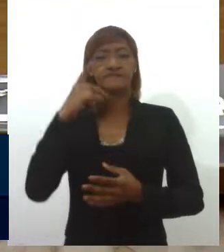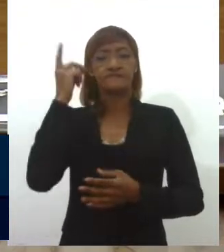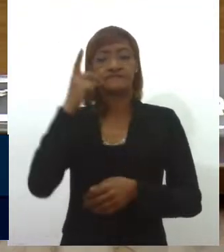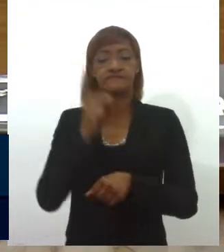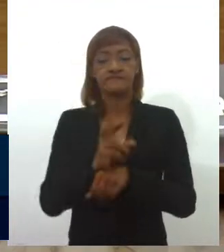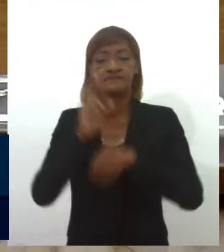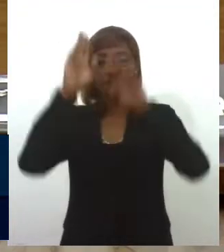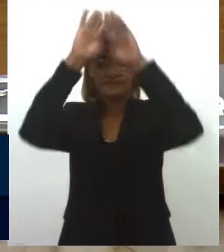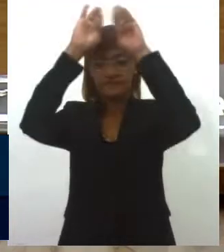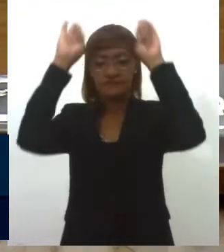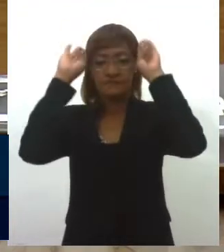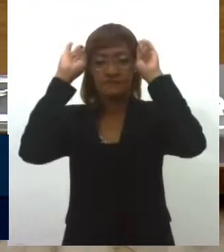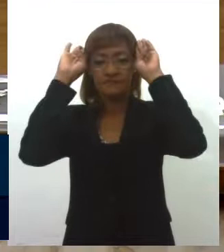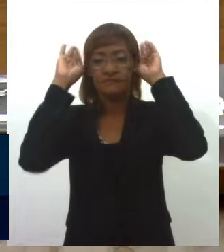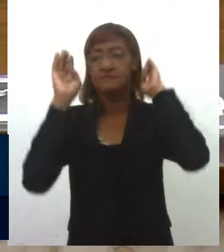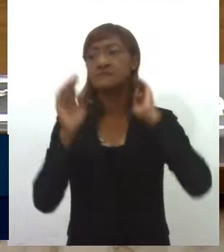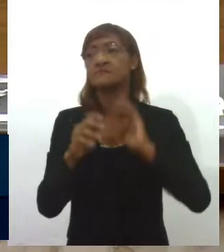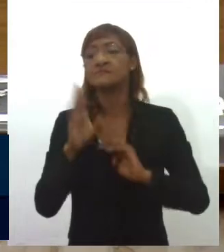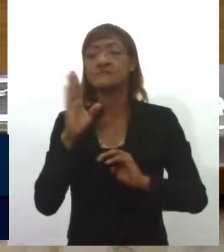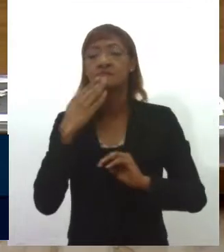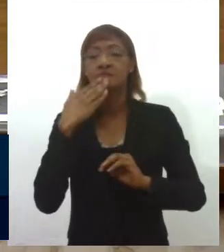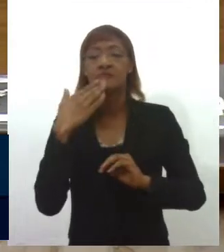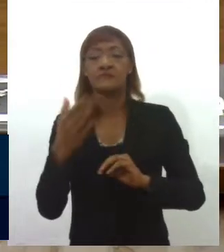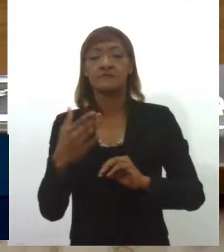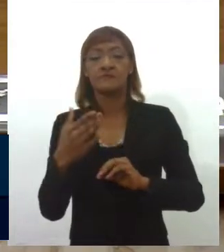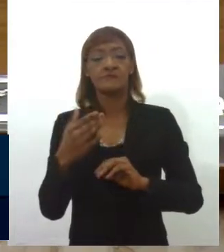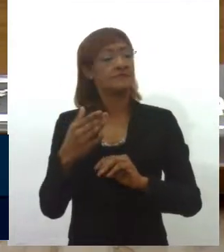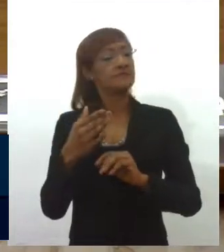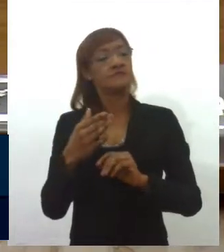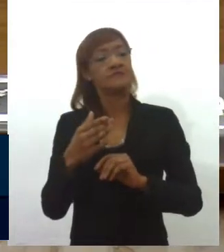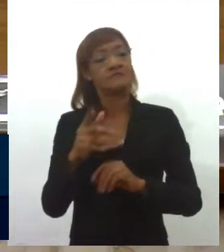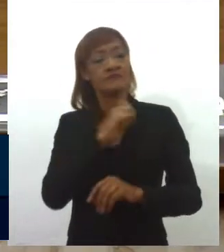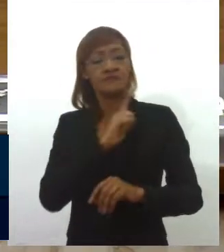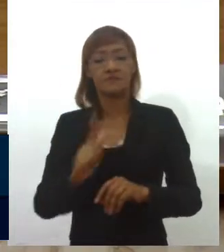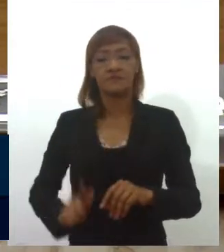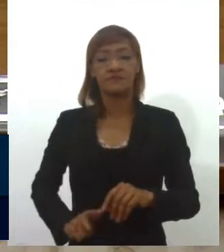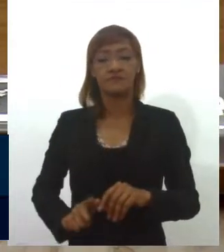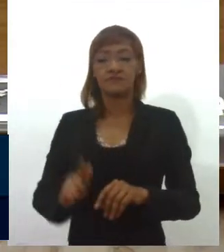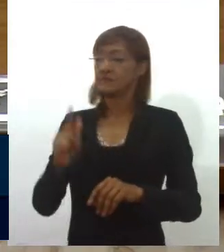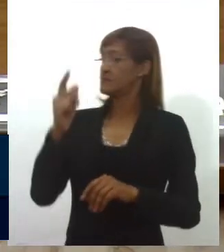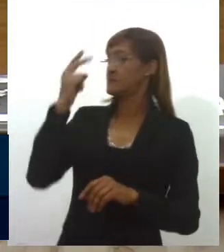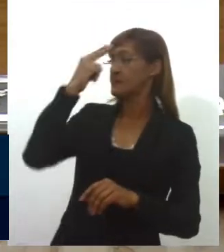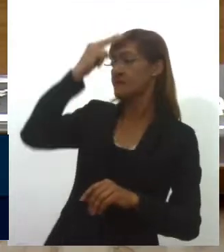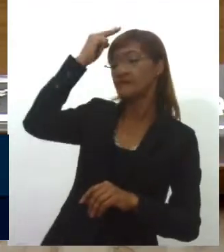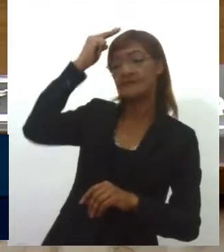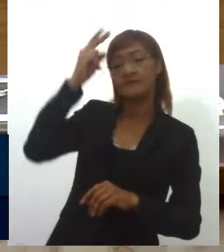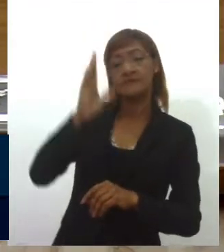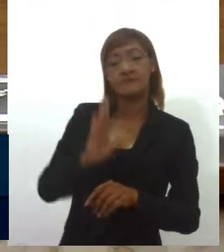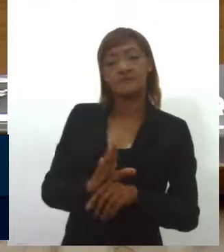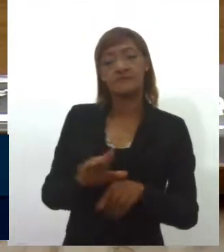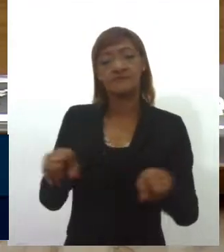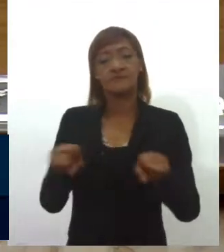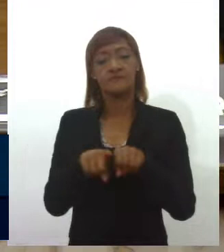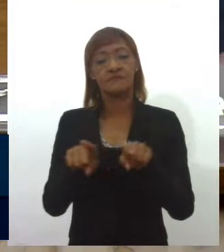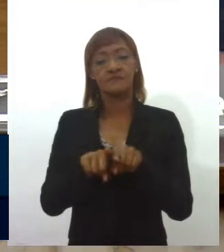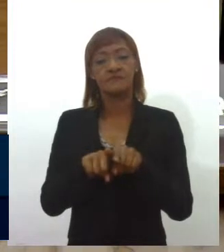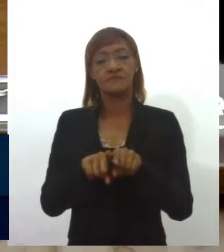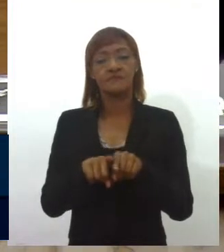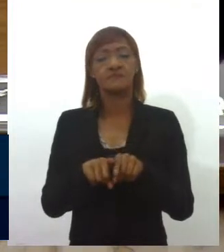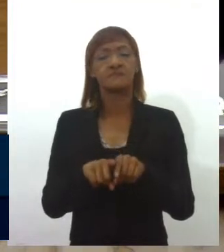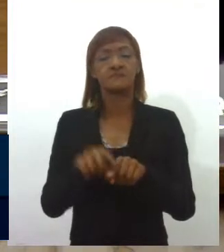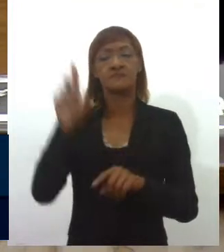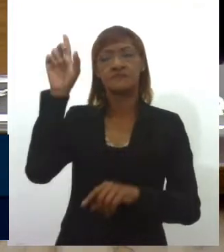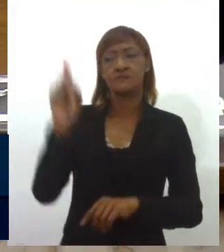Samuel. Solicita ao governador Belivaldo Chagas e ao diretor